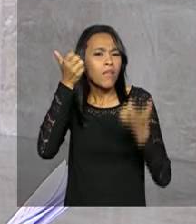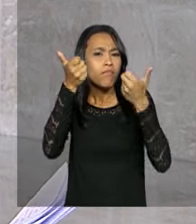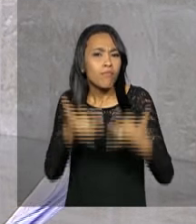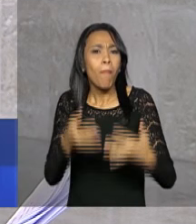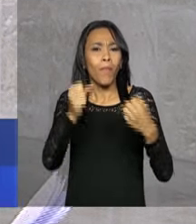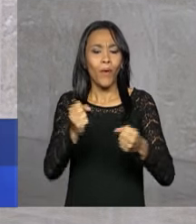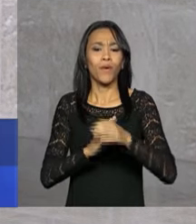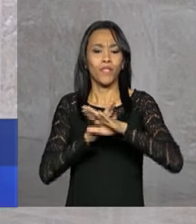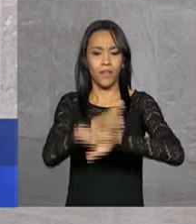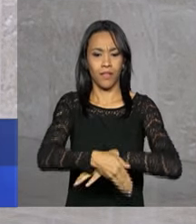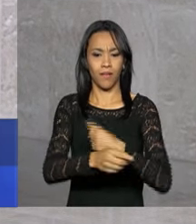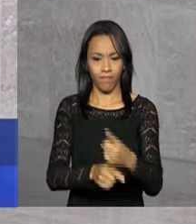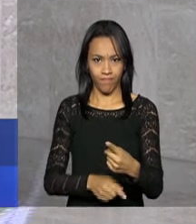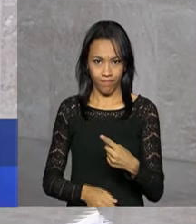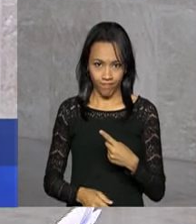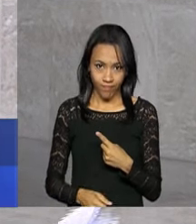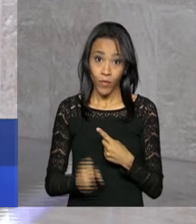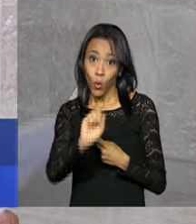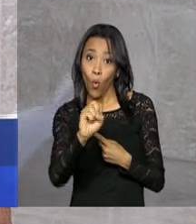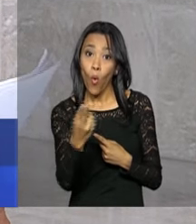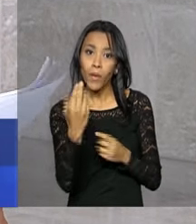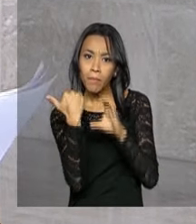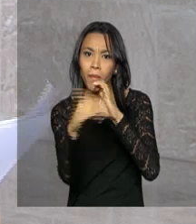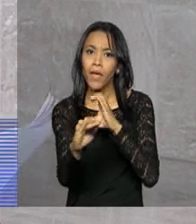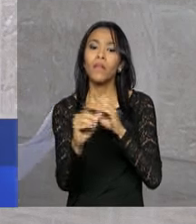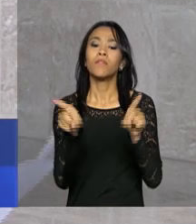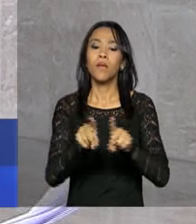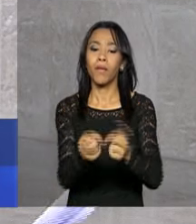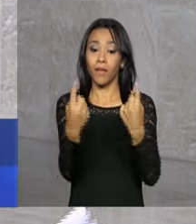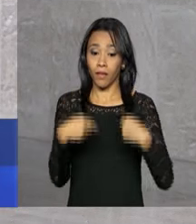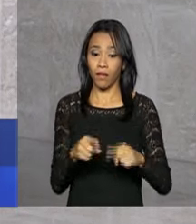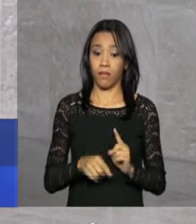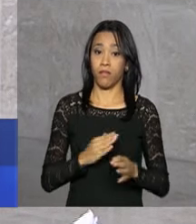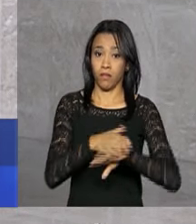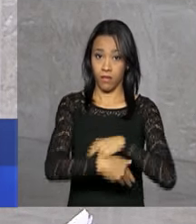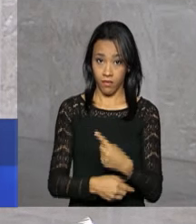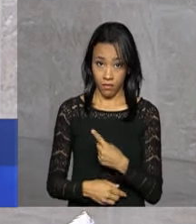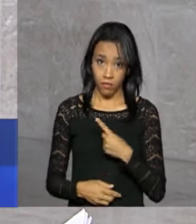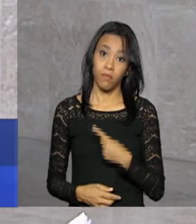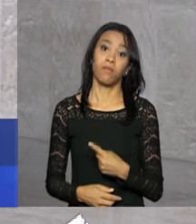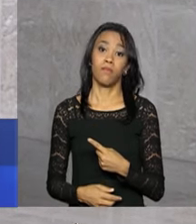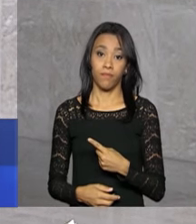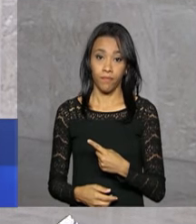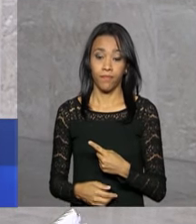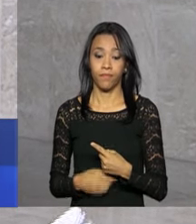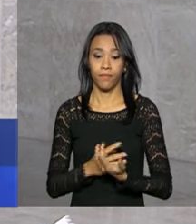acesse o site do Ministério da Educação ou envie e-mail para horadoenem.gov